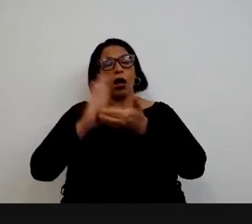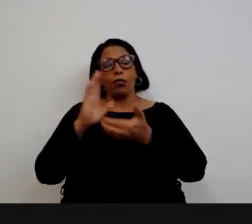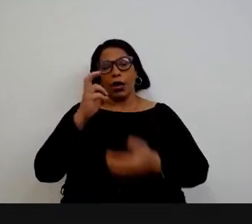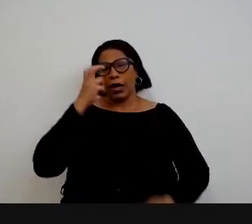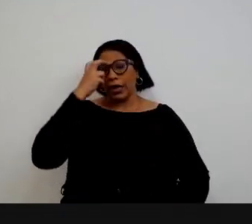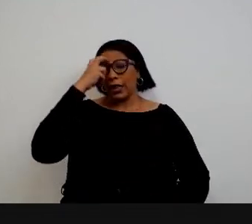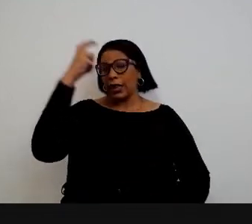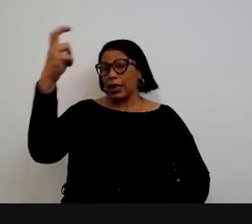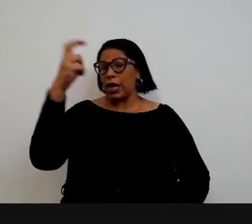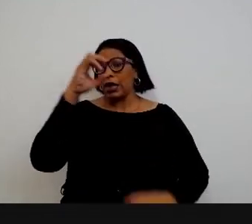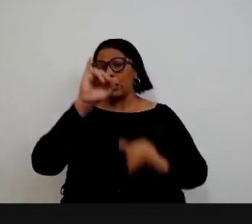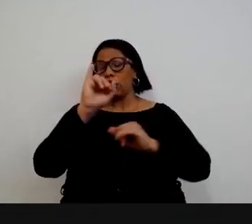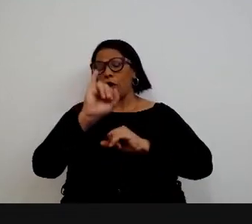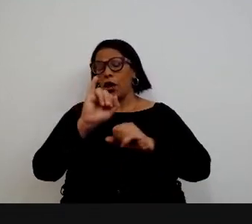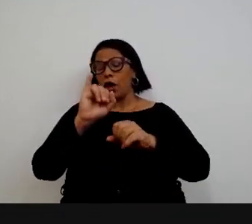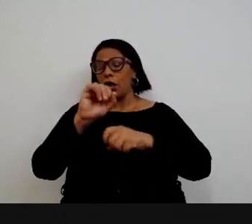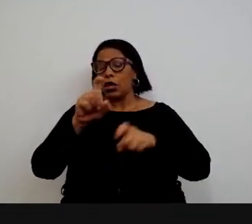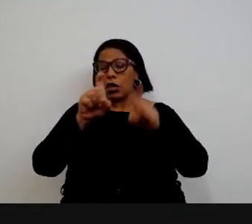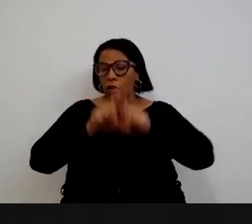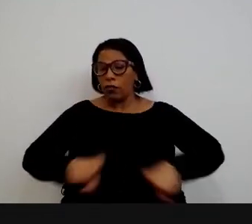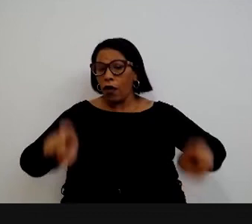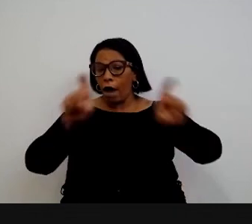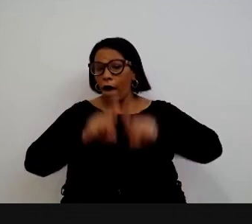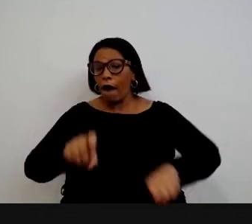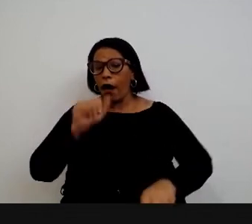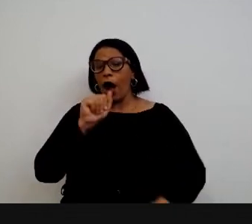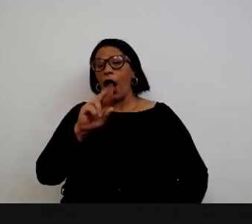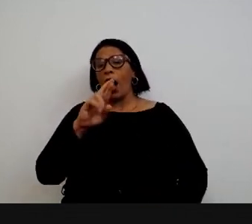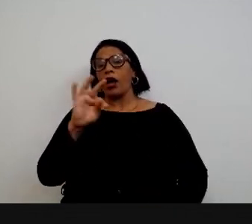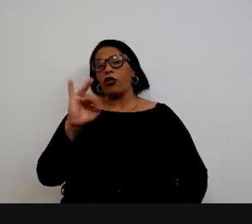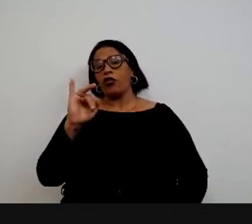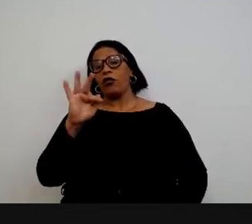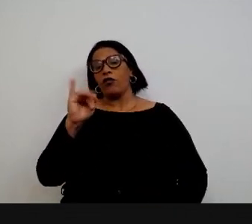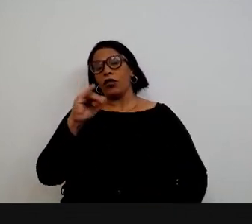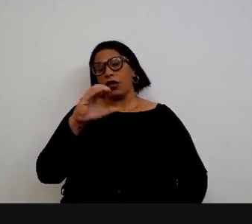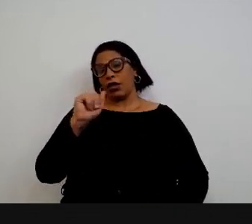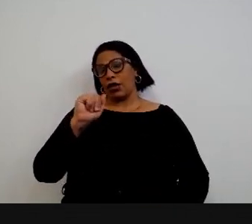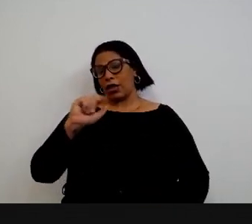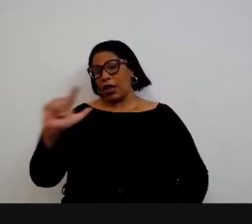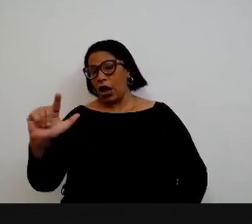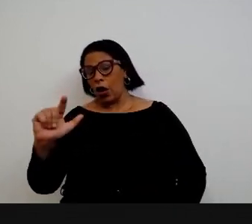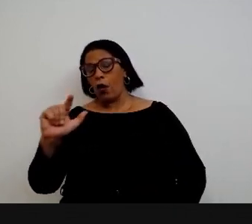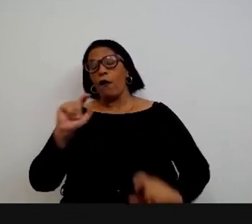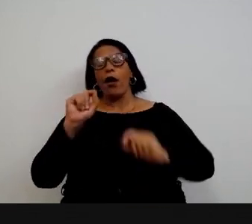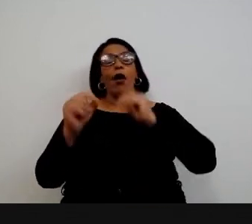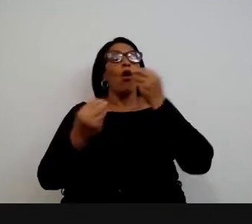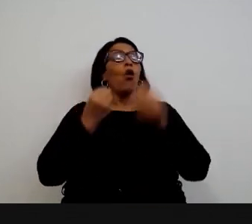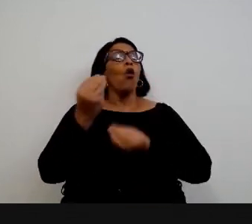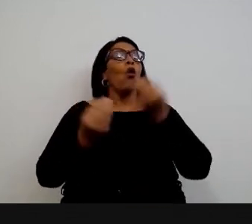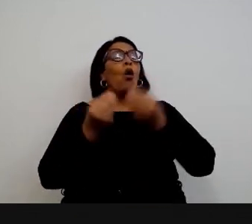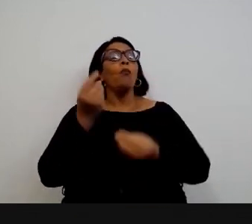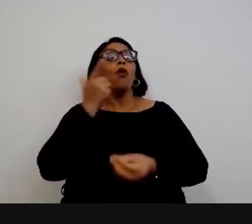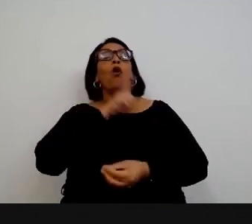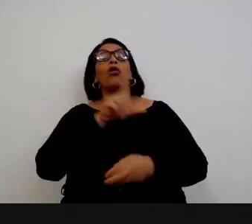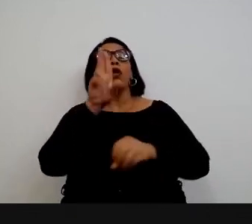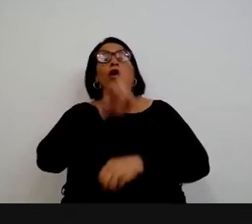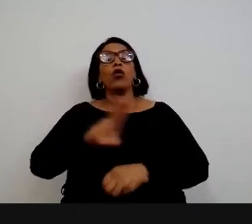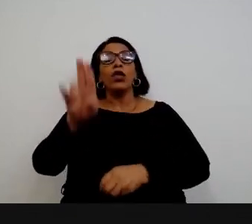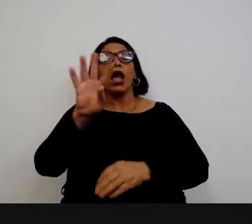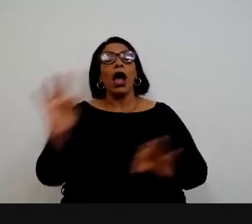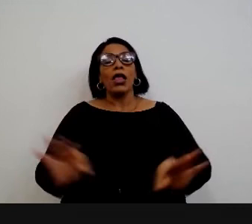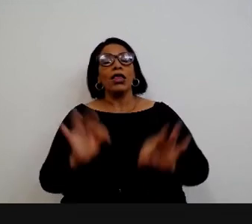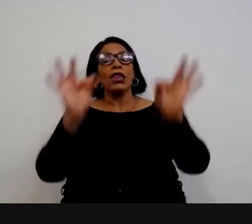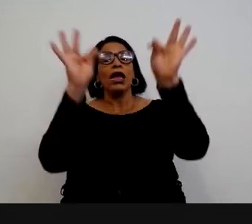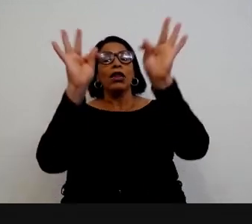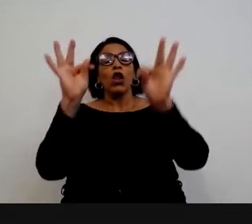artificial que agora está no senado deve voltar para cá depois mas a forma como a gente consegue utilizar as